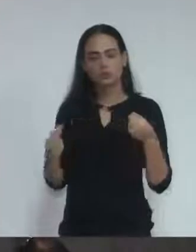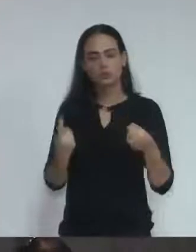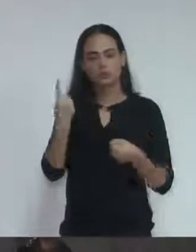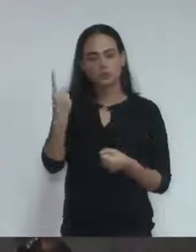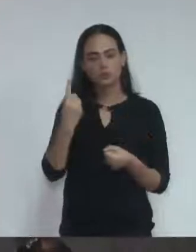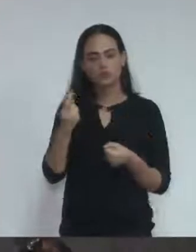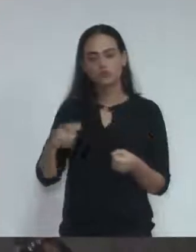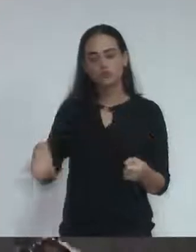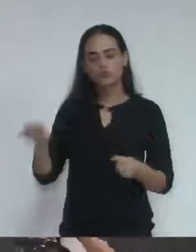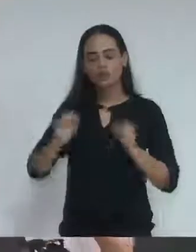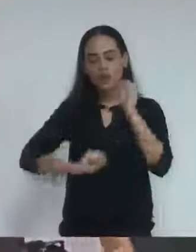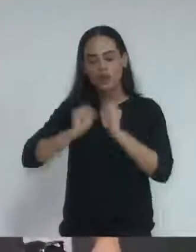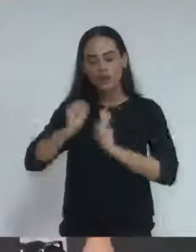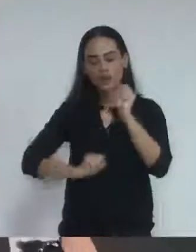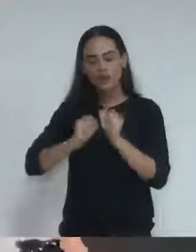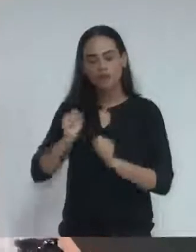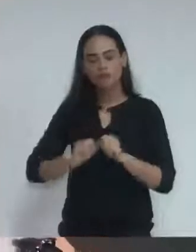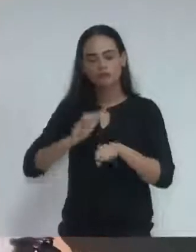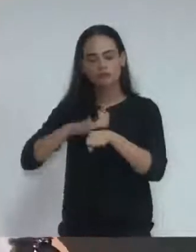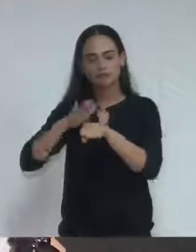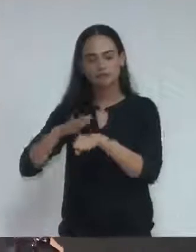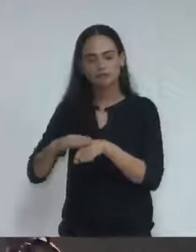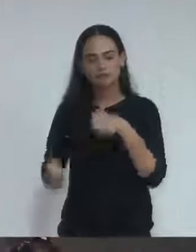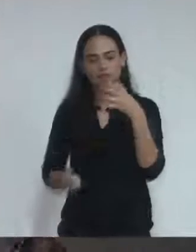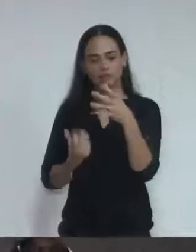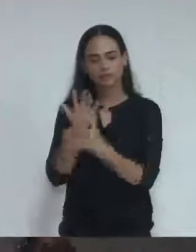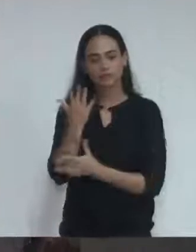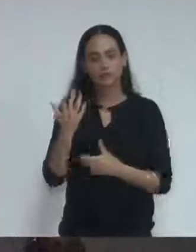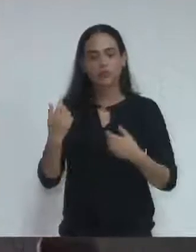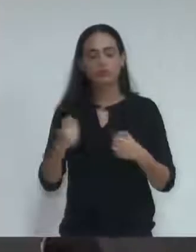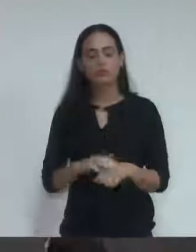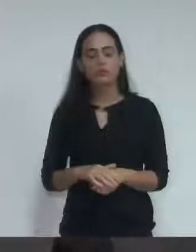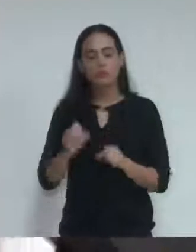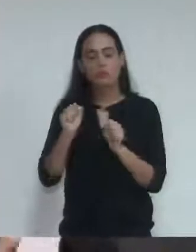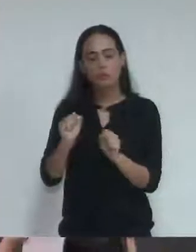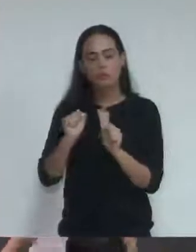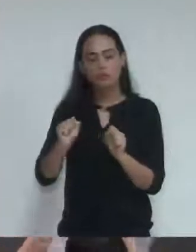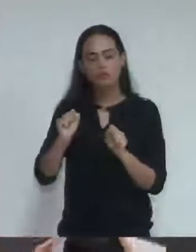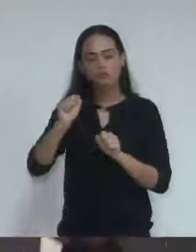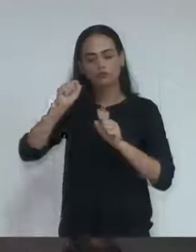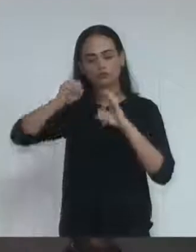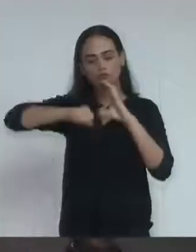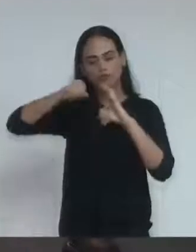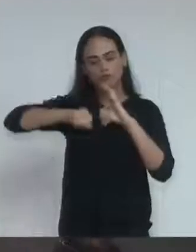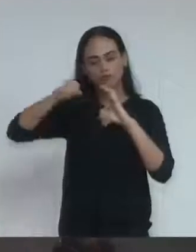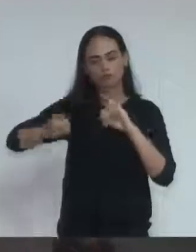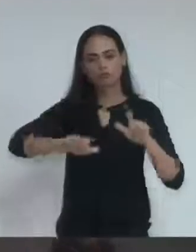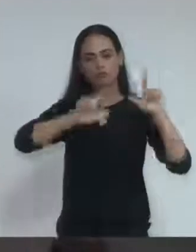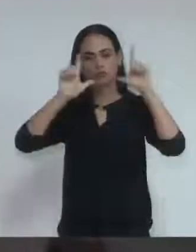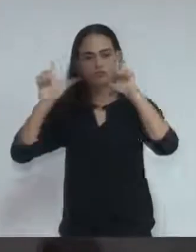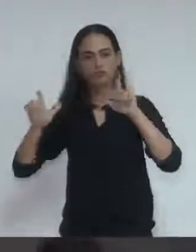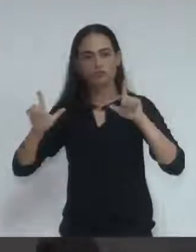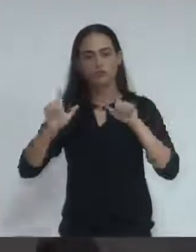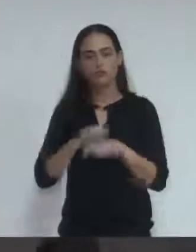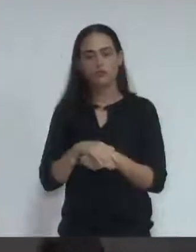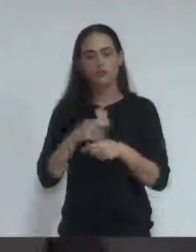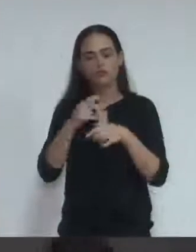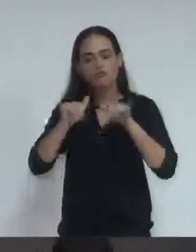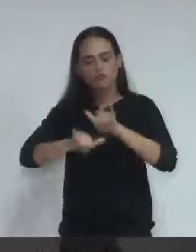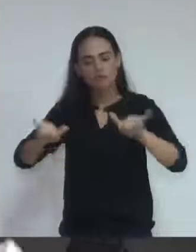promotora ou responsável pelo estabelecimento poderá divulgar áudios com mensagens anti-drogas, faixas ou